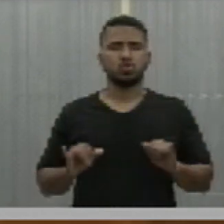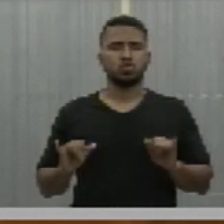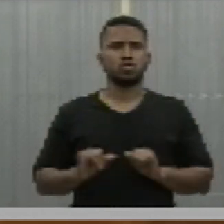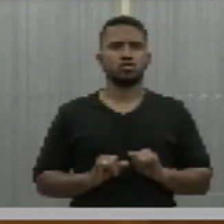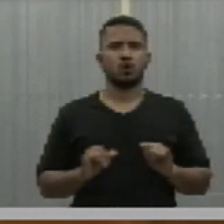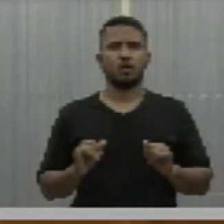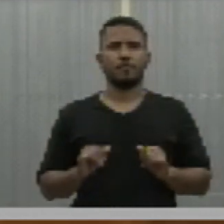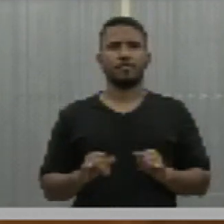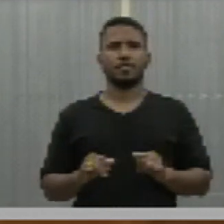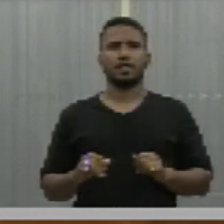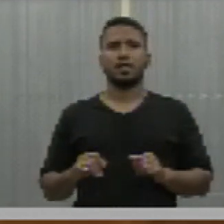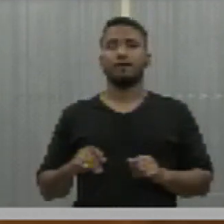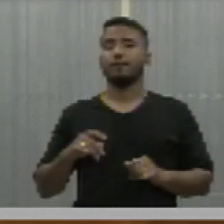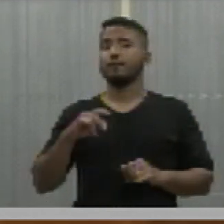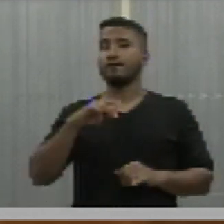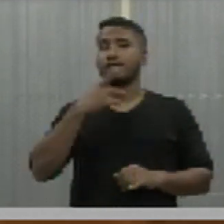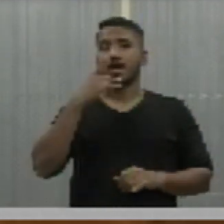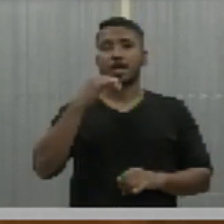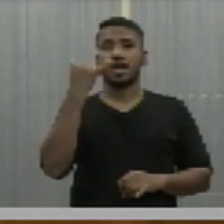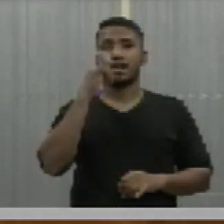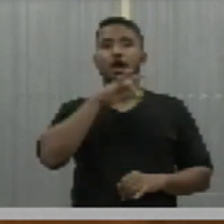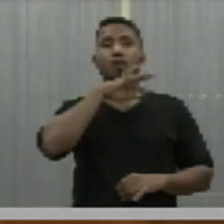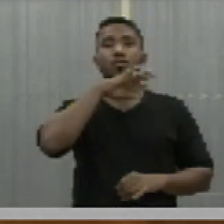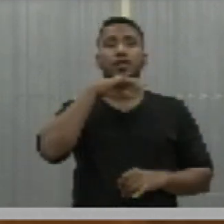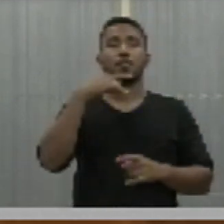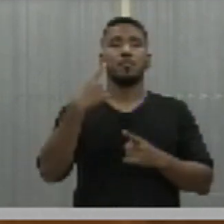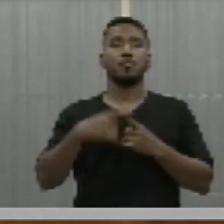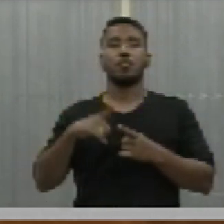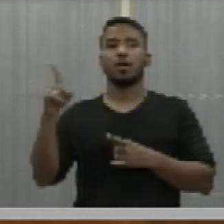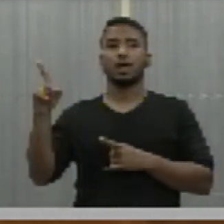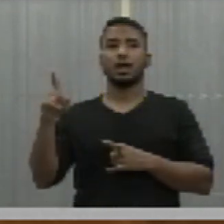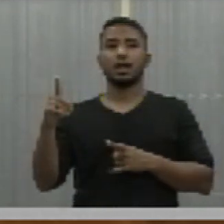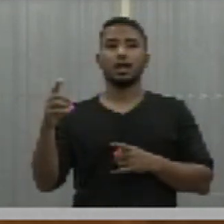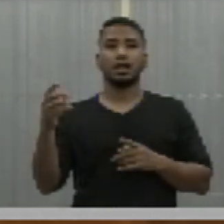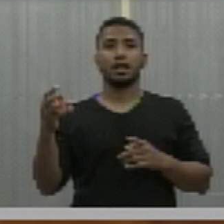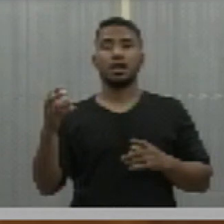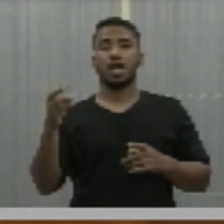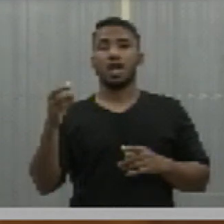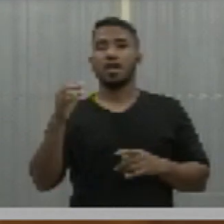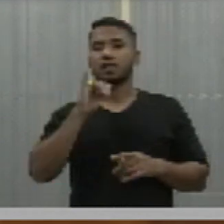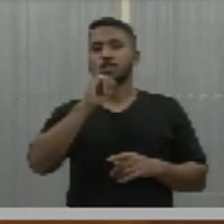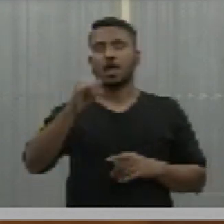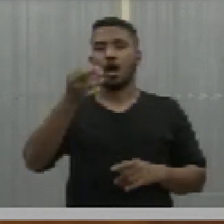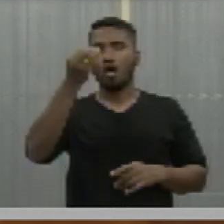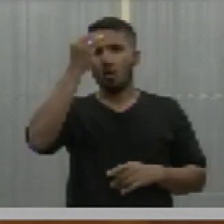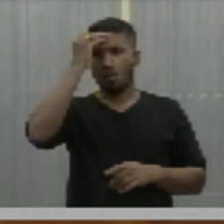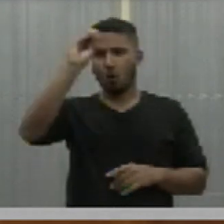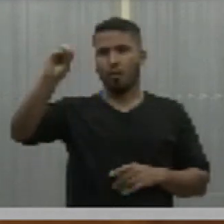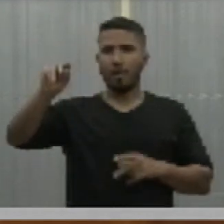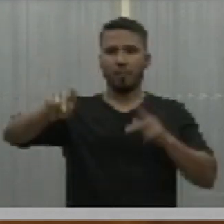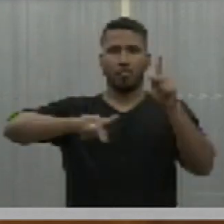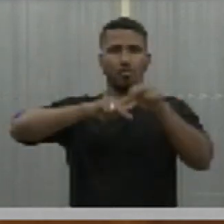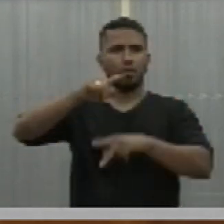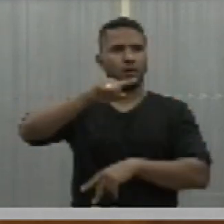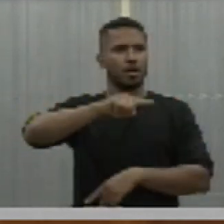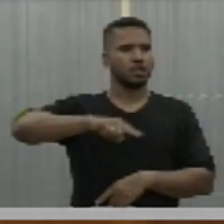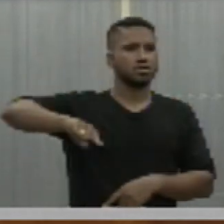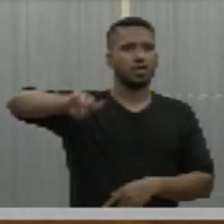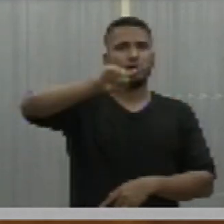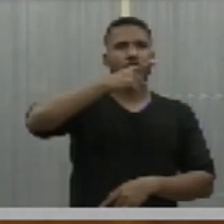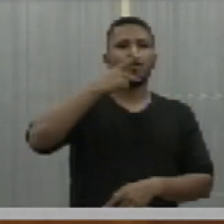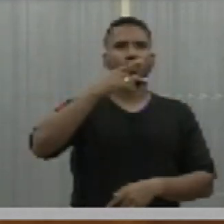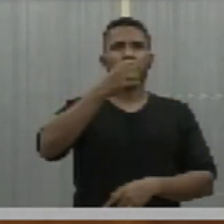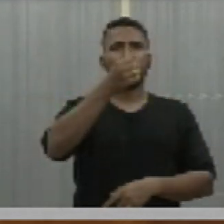a energia é ruim, porque eles colocam inclusive agora a culpa na população. ele diz que 80